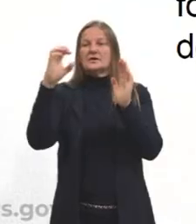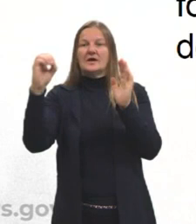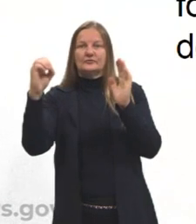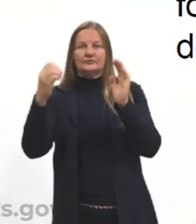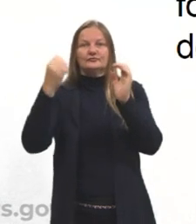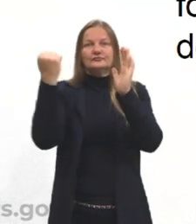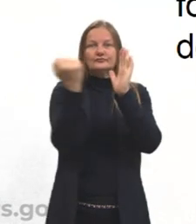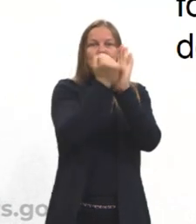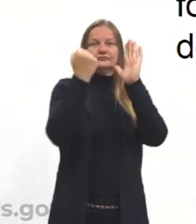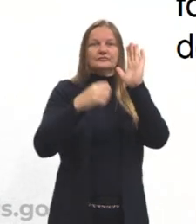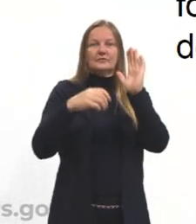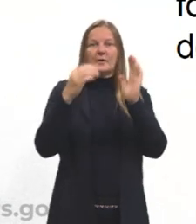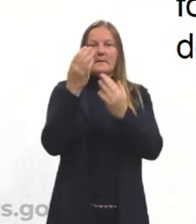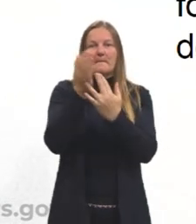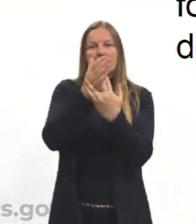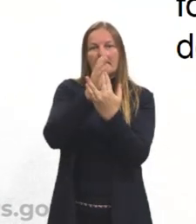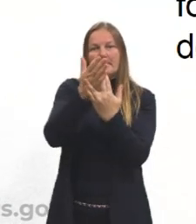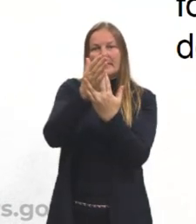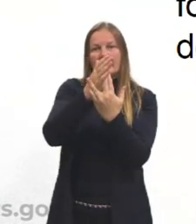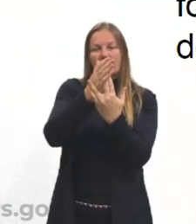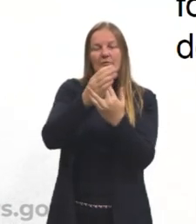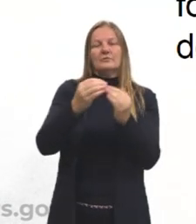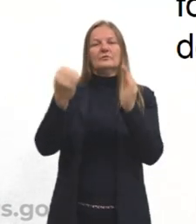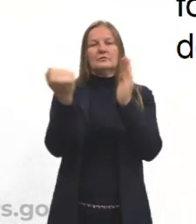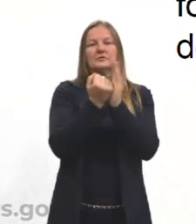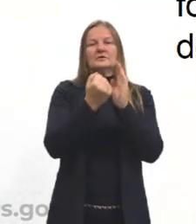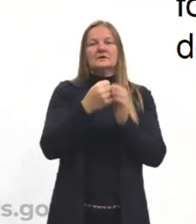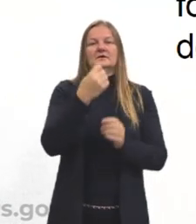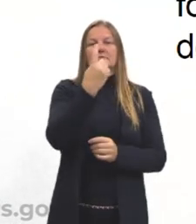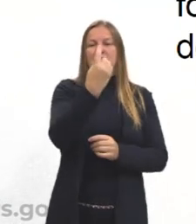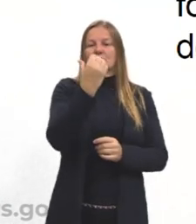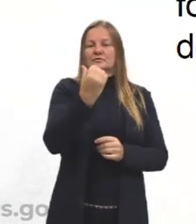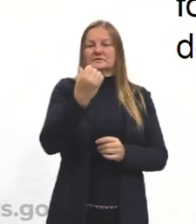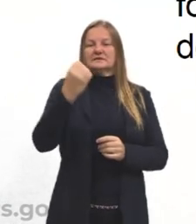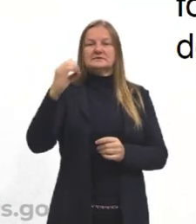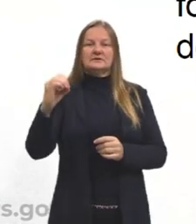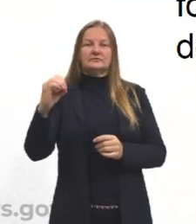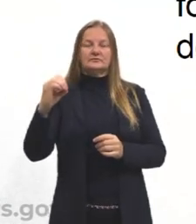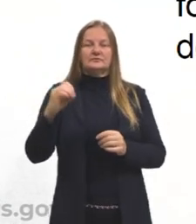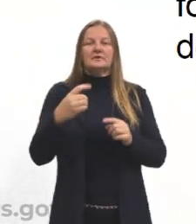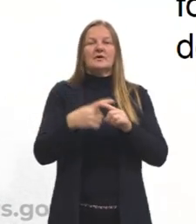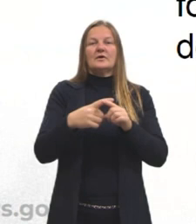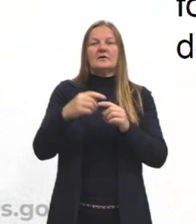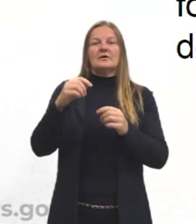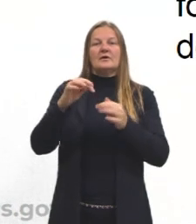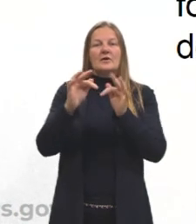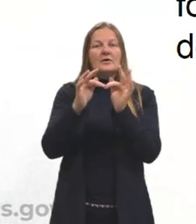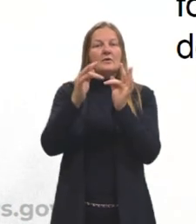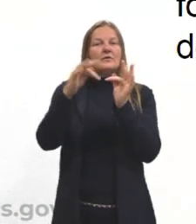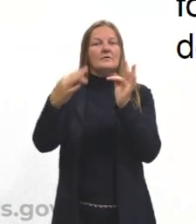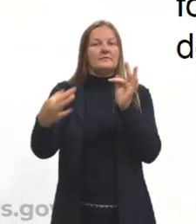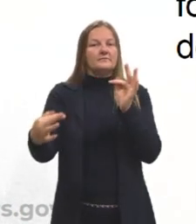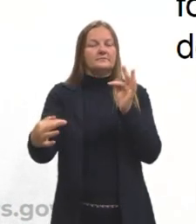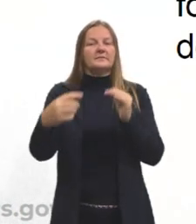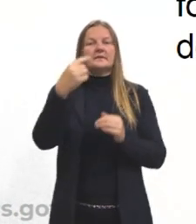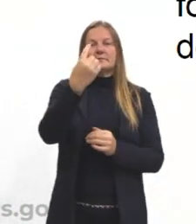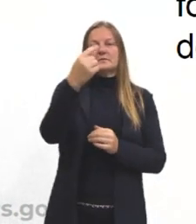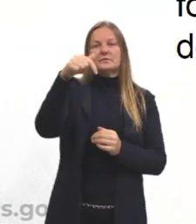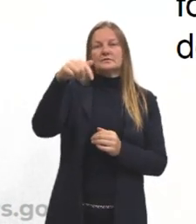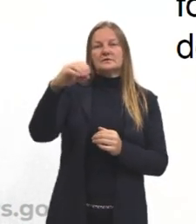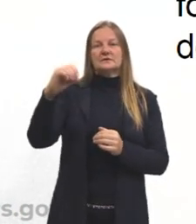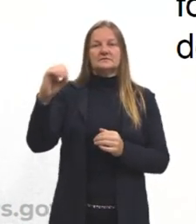Temos o barroco, seiscentismo, por causa de 1600. E agora o arcadismo, por causa de 1700,